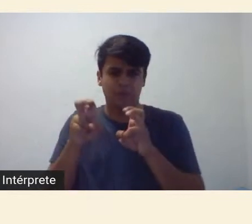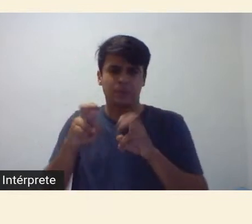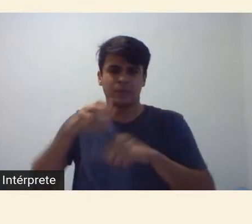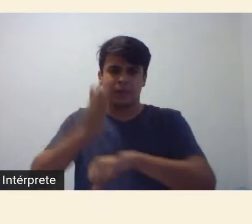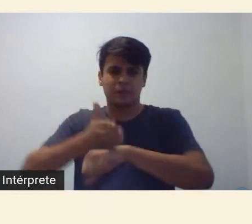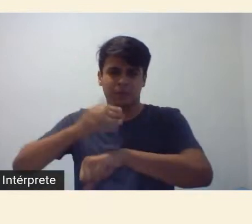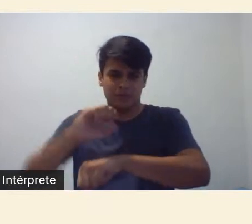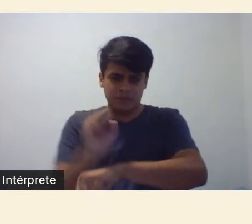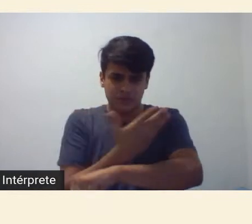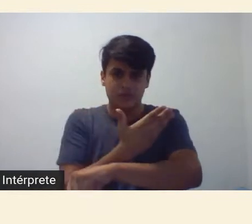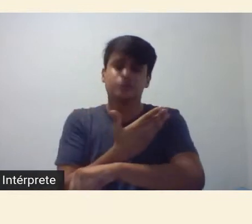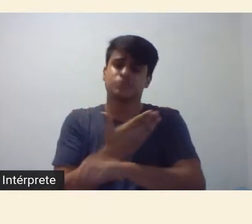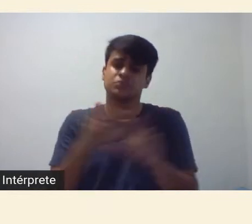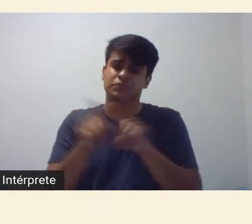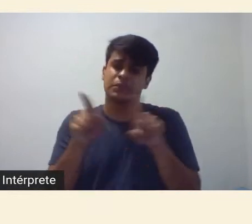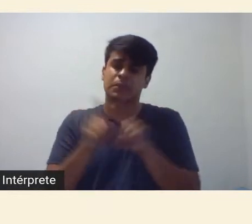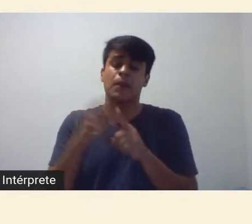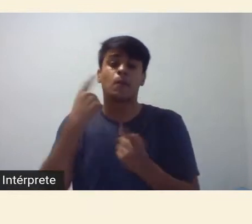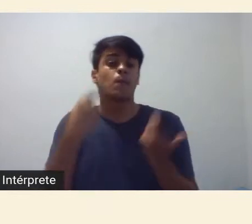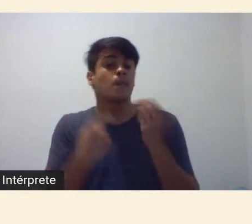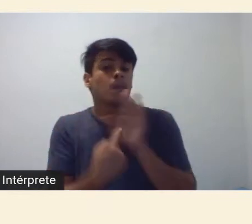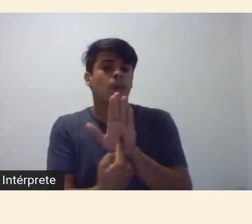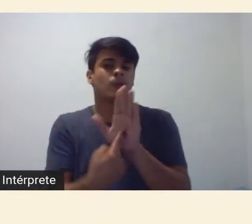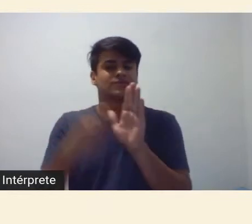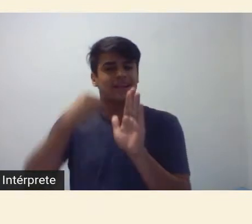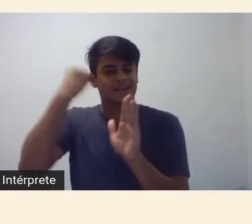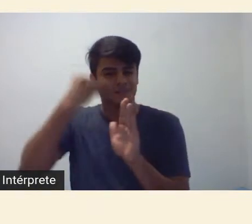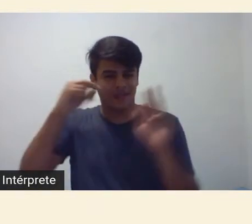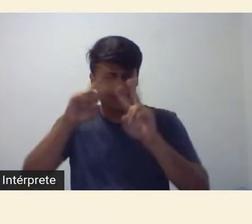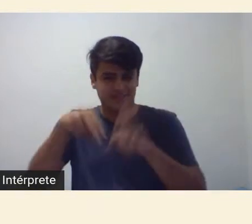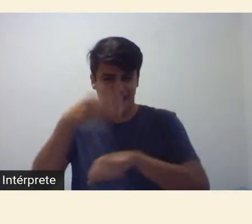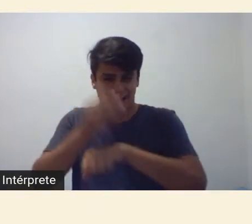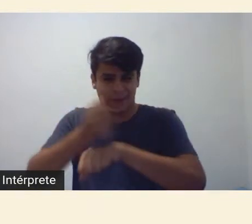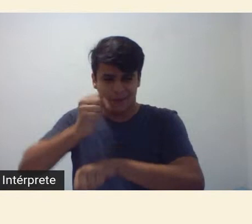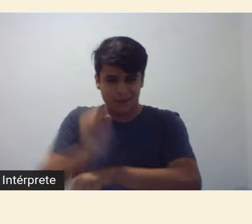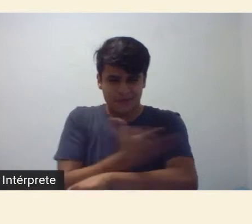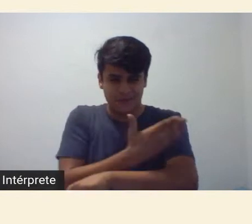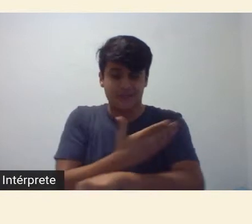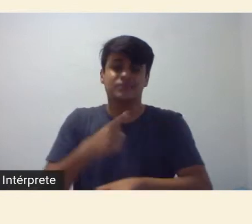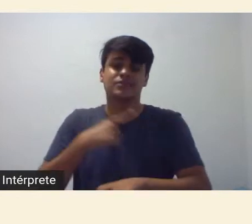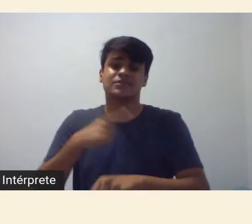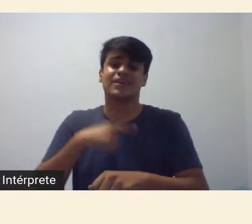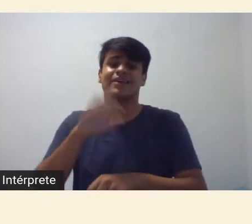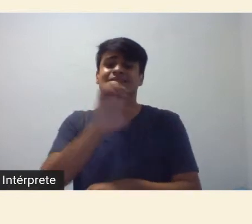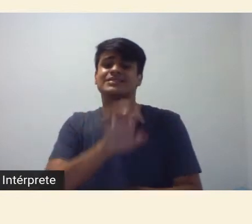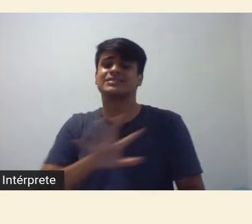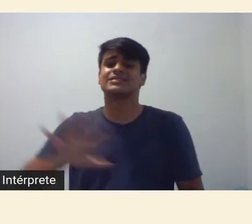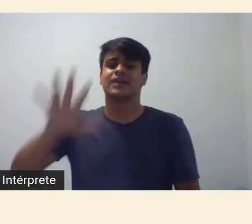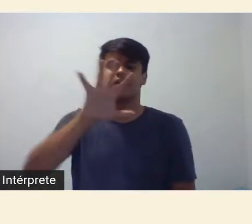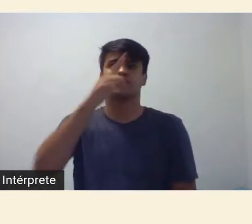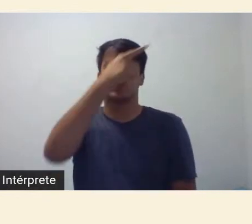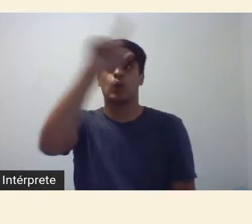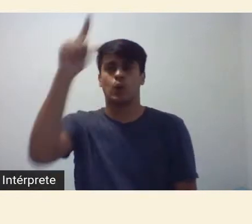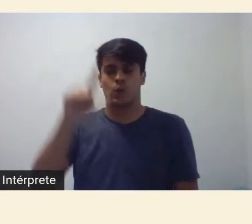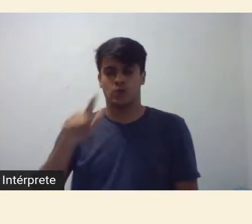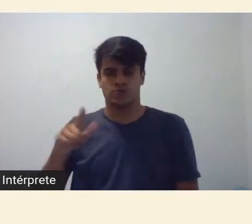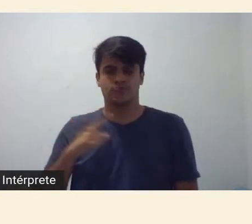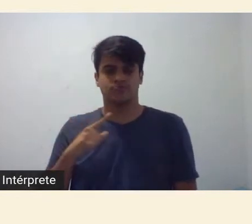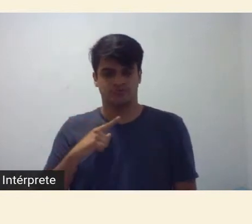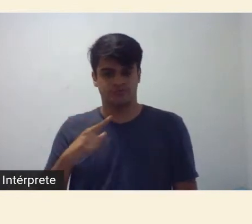discussão experiências modernistas que ocorreram em outras localidades do país, né, e para isso